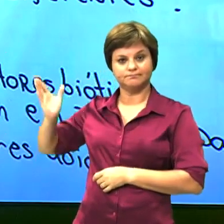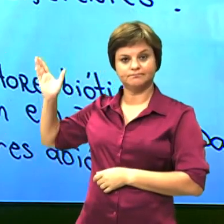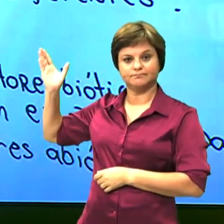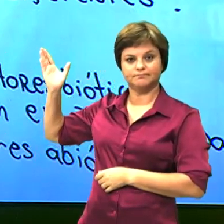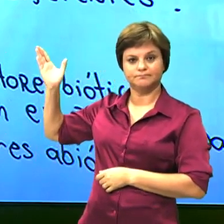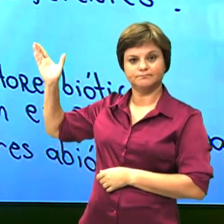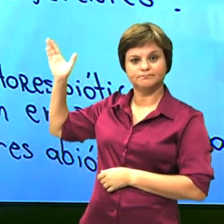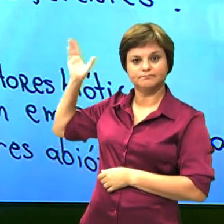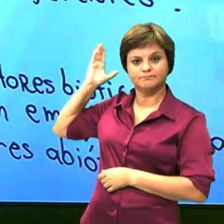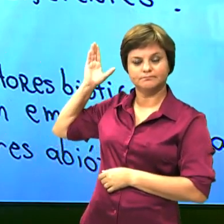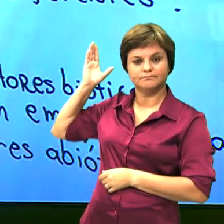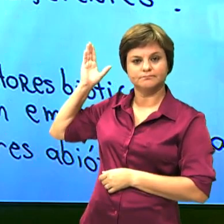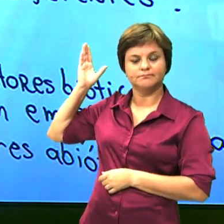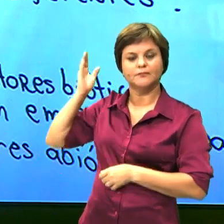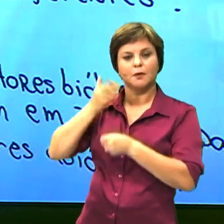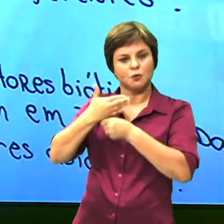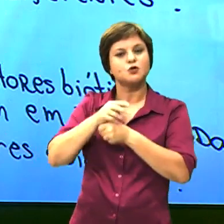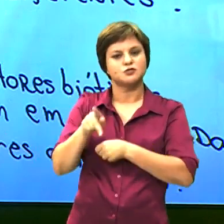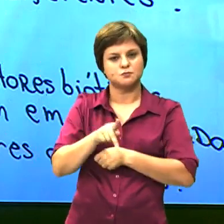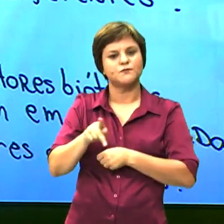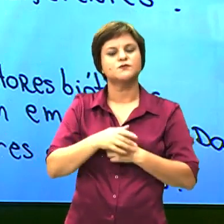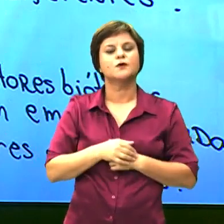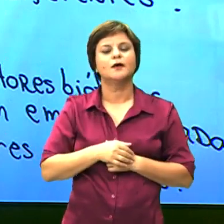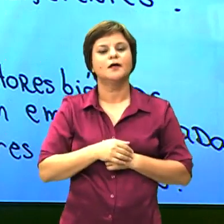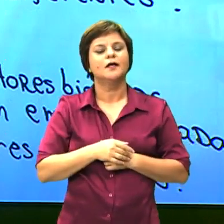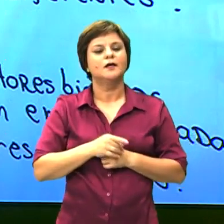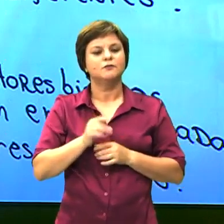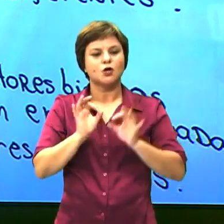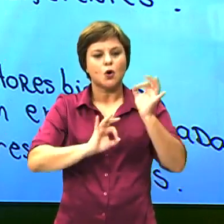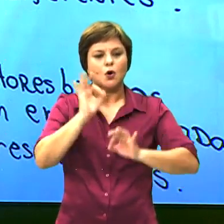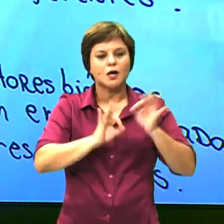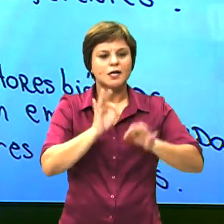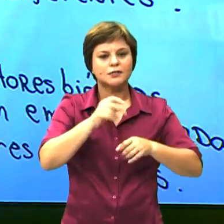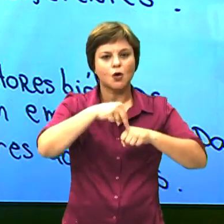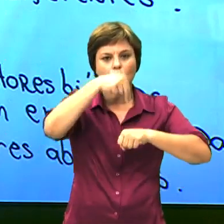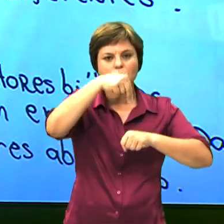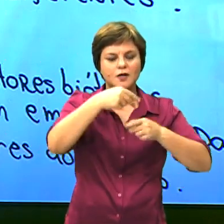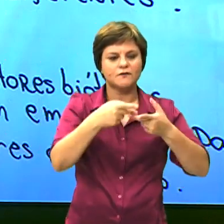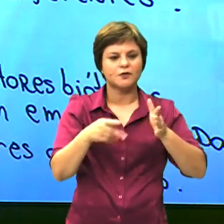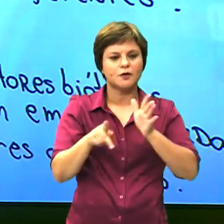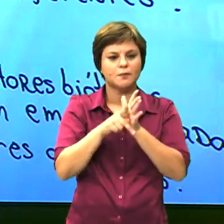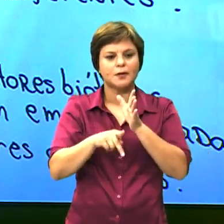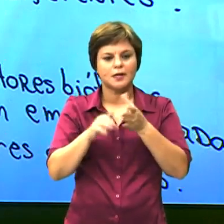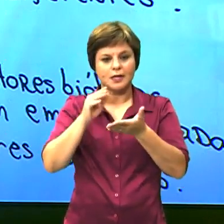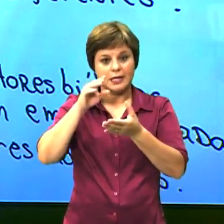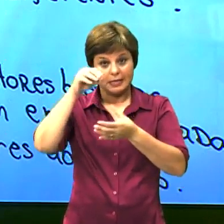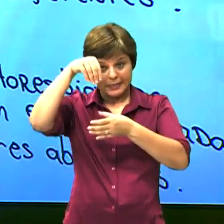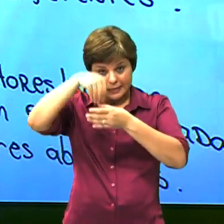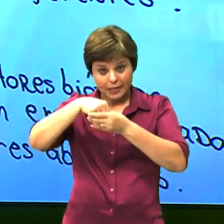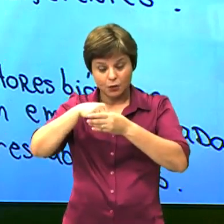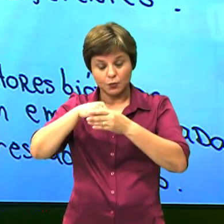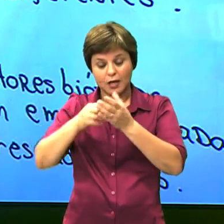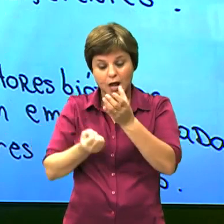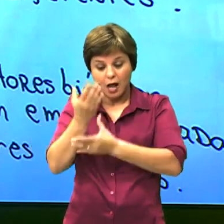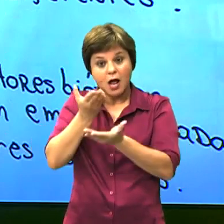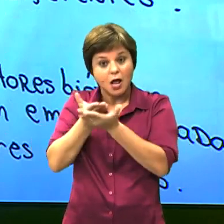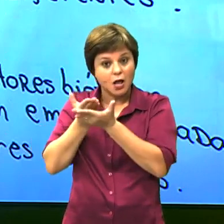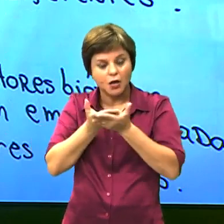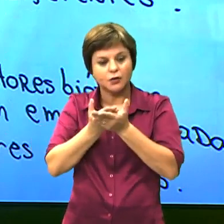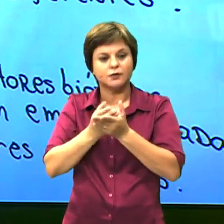essa imagem para vocês. Dentro do nível de organização de biologia, E na ecologia nós temos